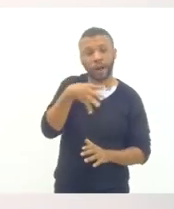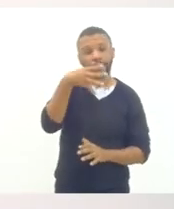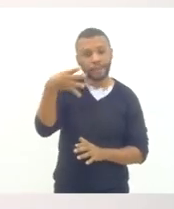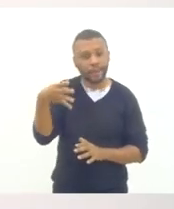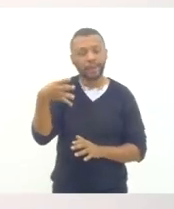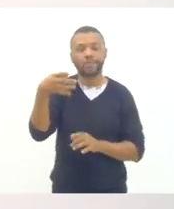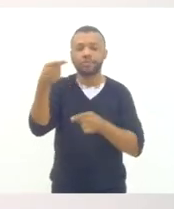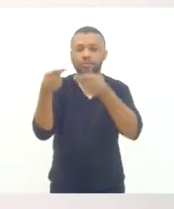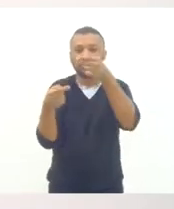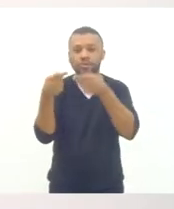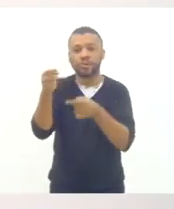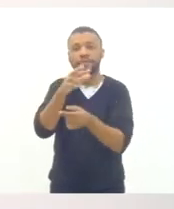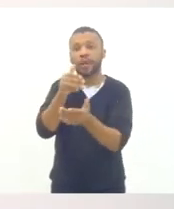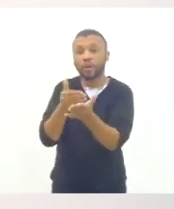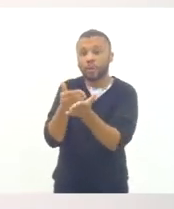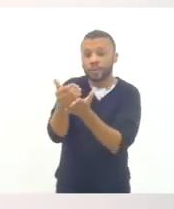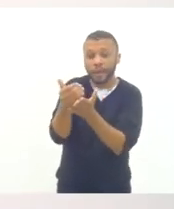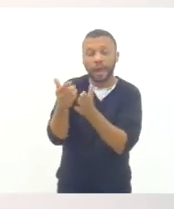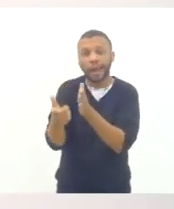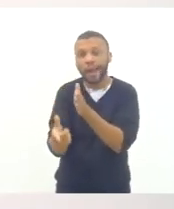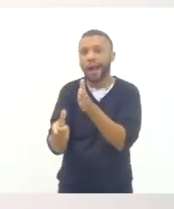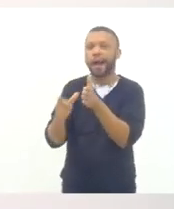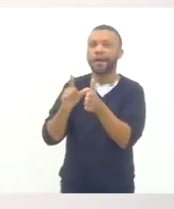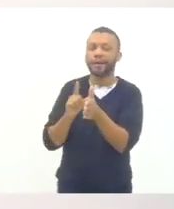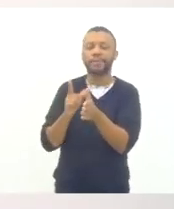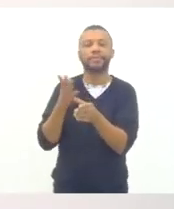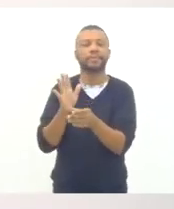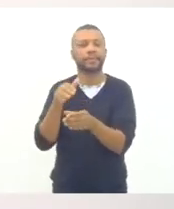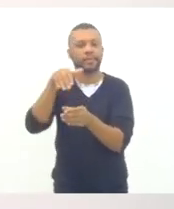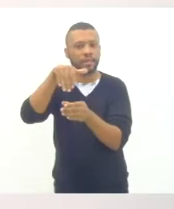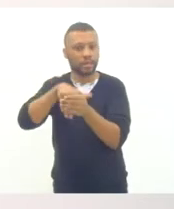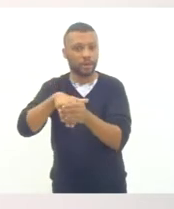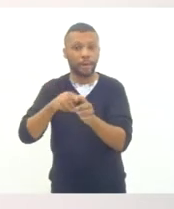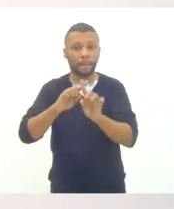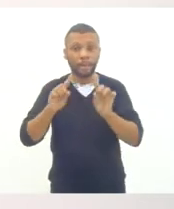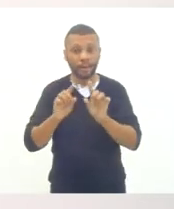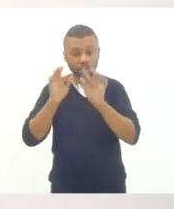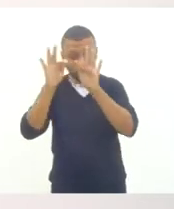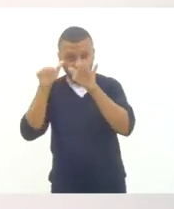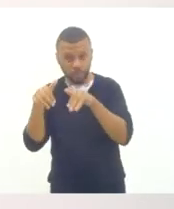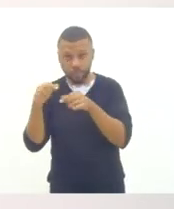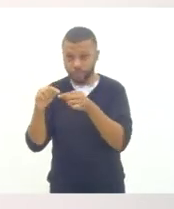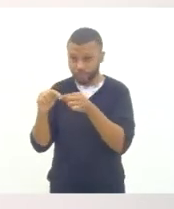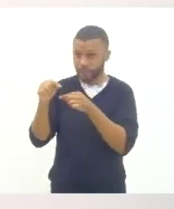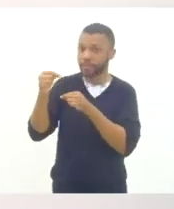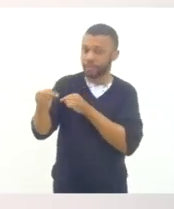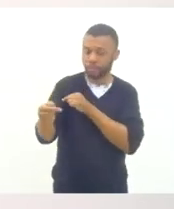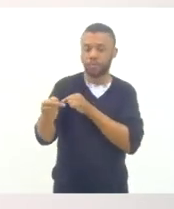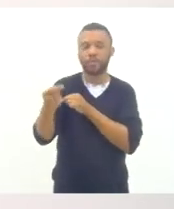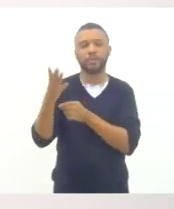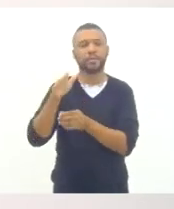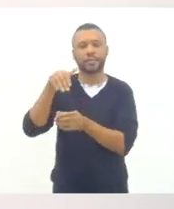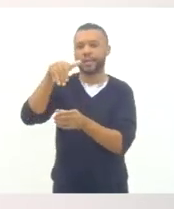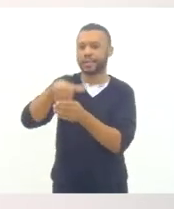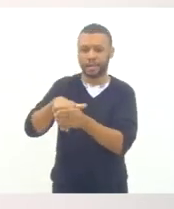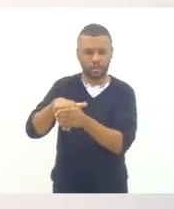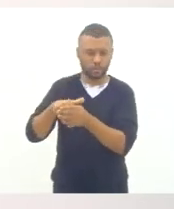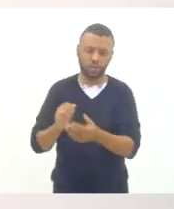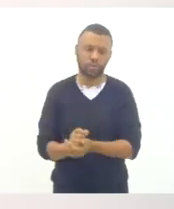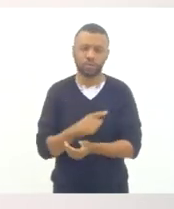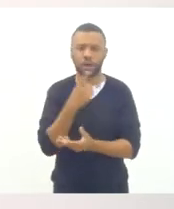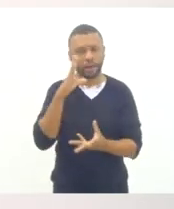que vai se iniciar ainda antes da eleição, mas que se conclui posteriormente às eleições. A gente entendeu que